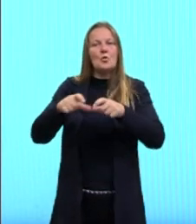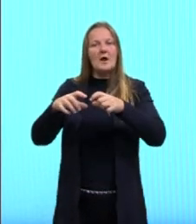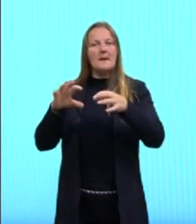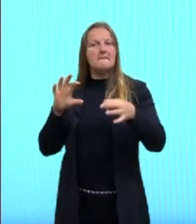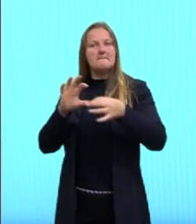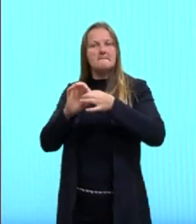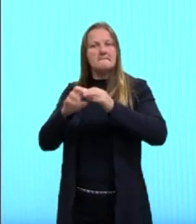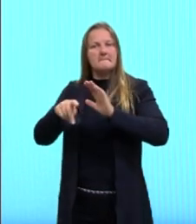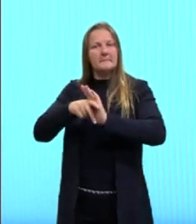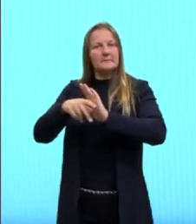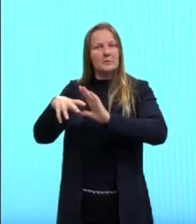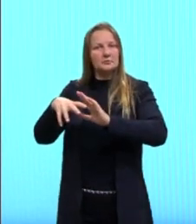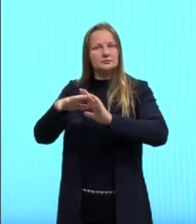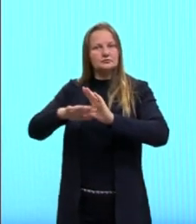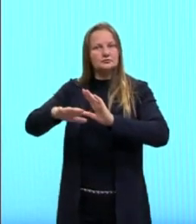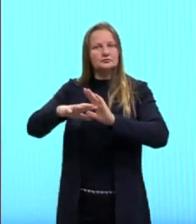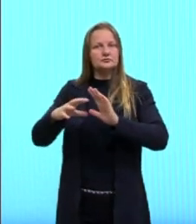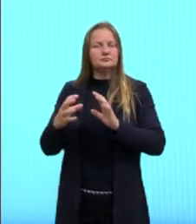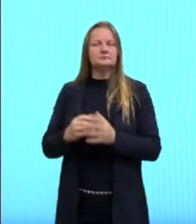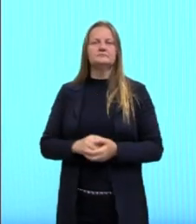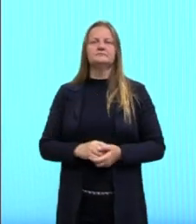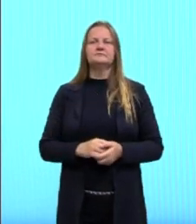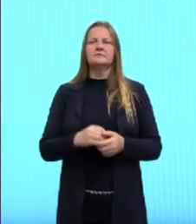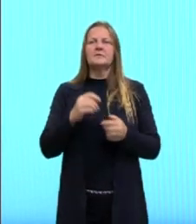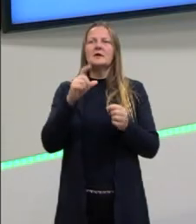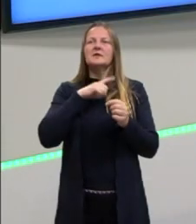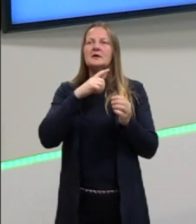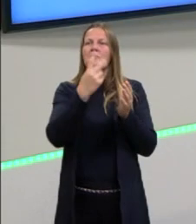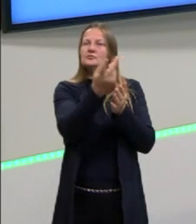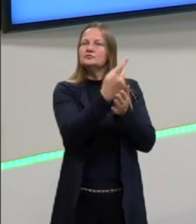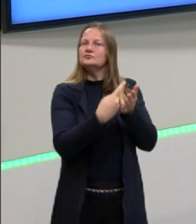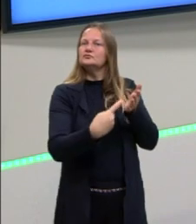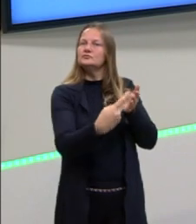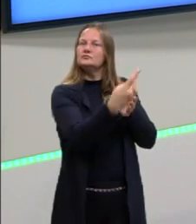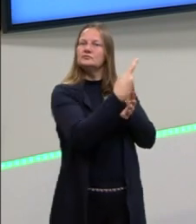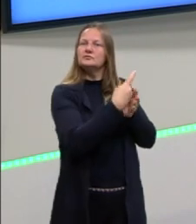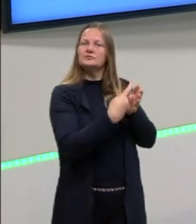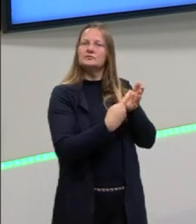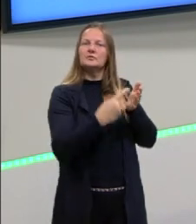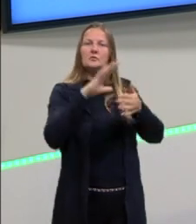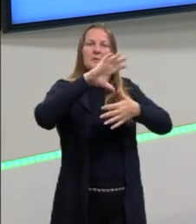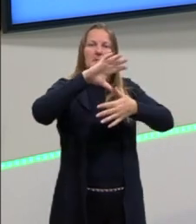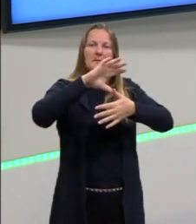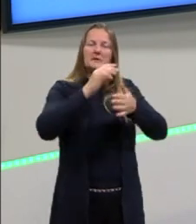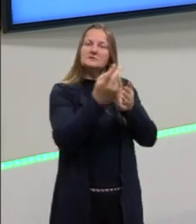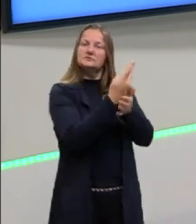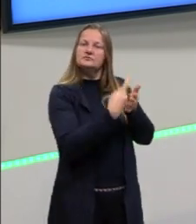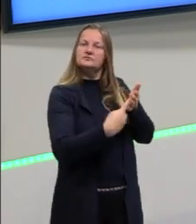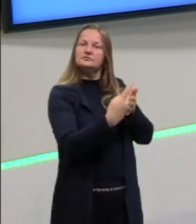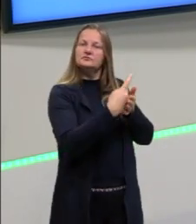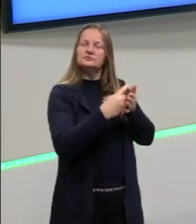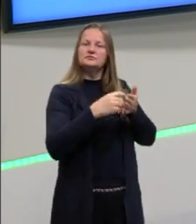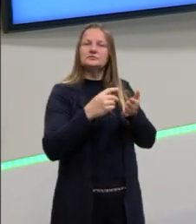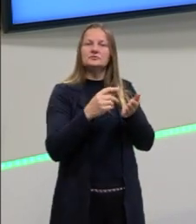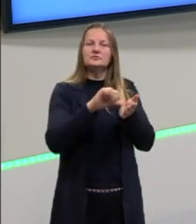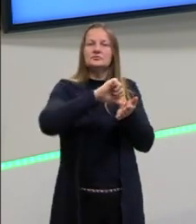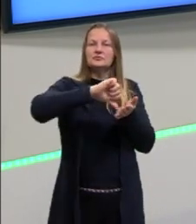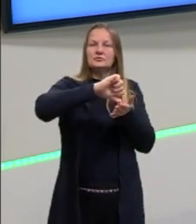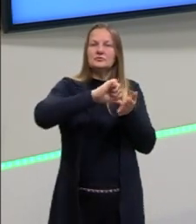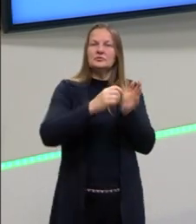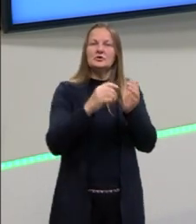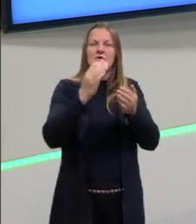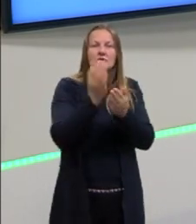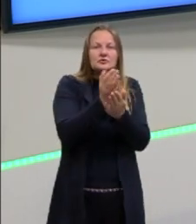só, tá? E aqui tá a divisão, vai mostrar pra vocês, aqui em cima, né, a divisão, né? Nós temos algumas